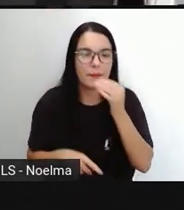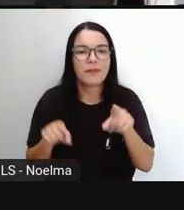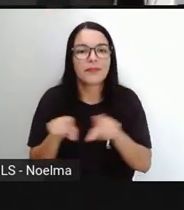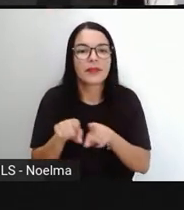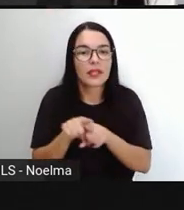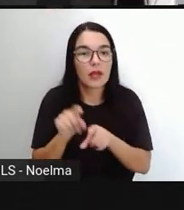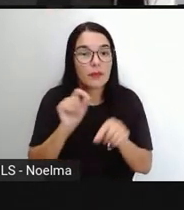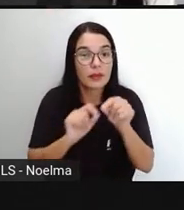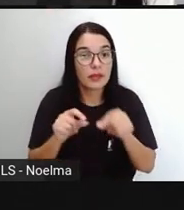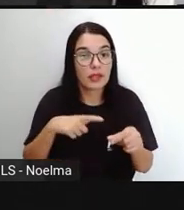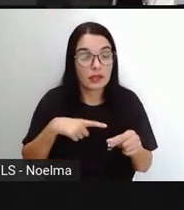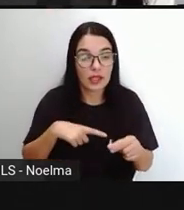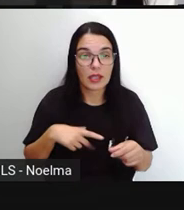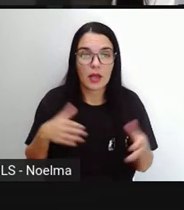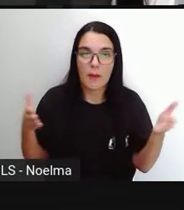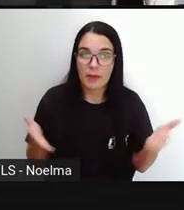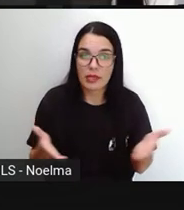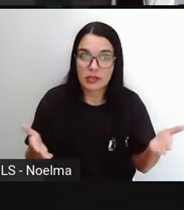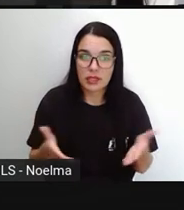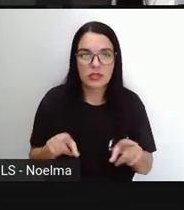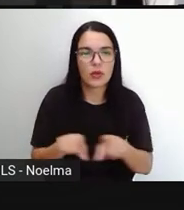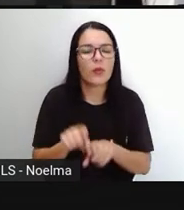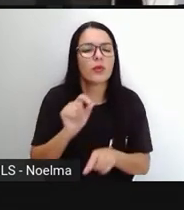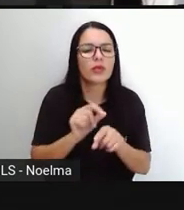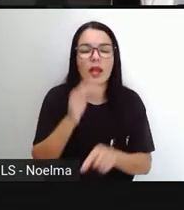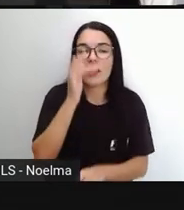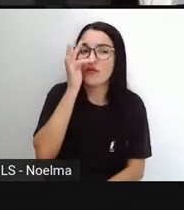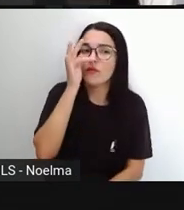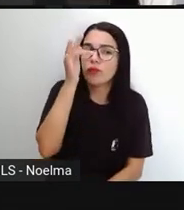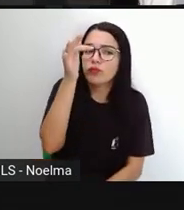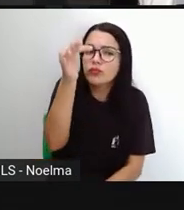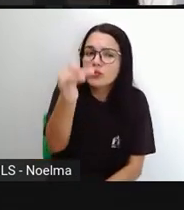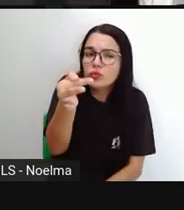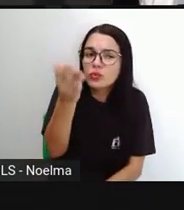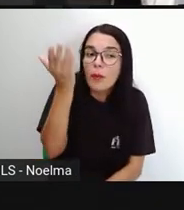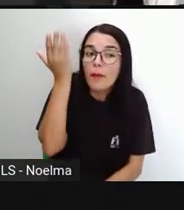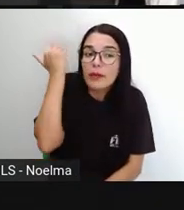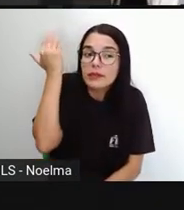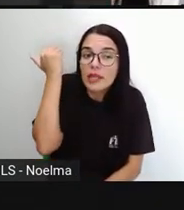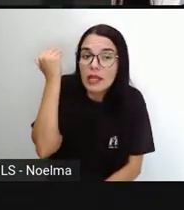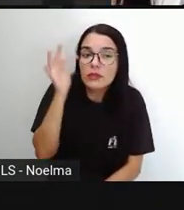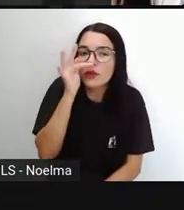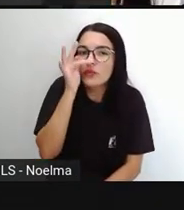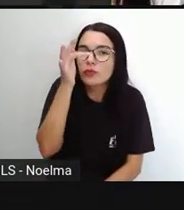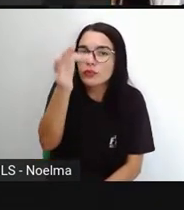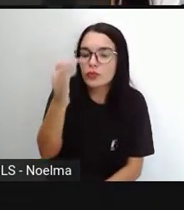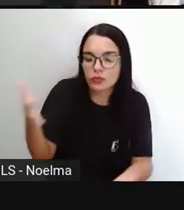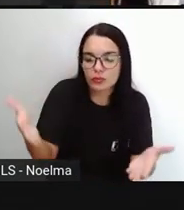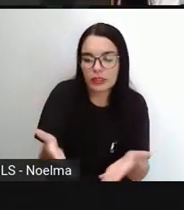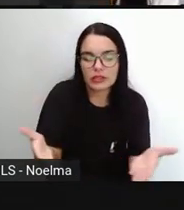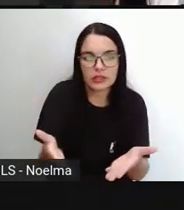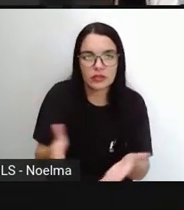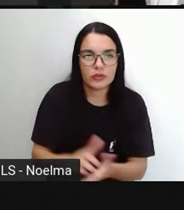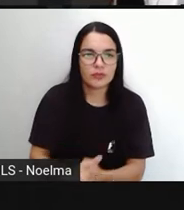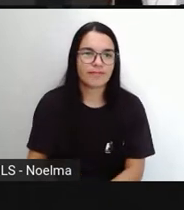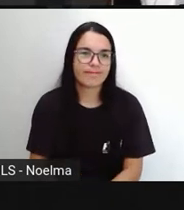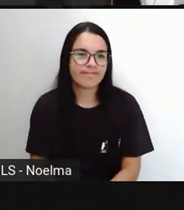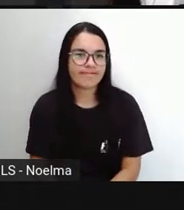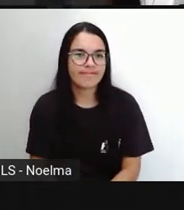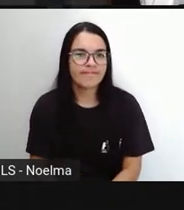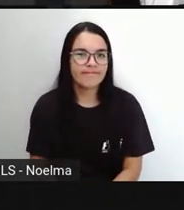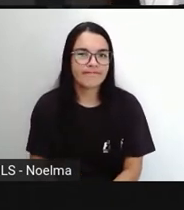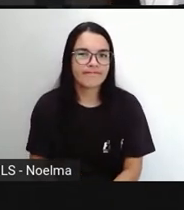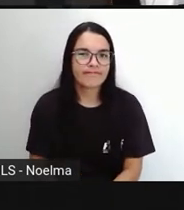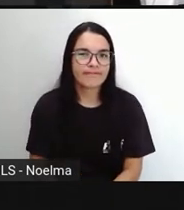ainda o presente e ainda o futuro do pretérito e o futuro do presente. No modo